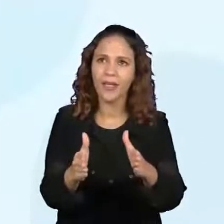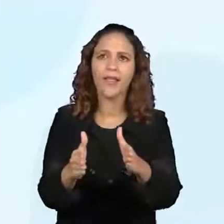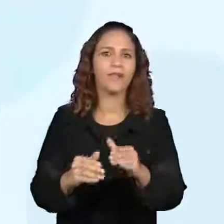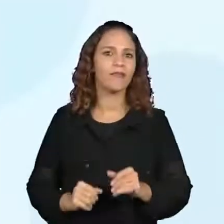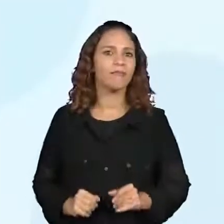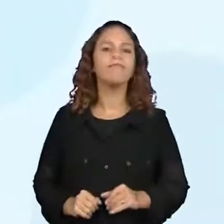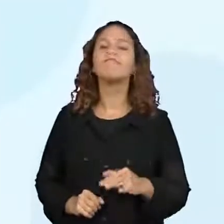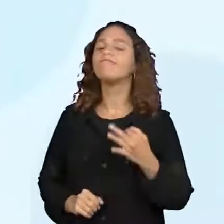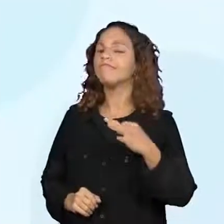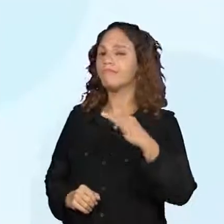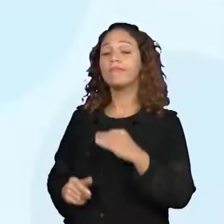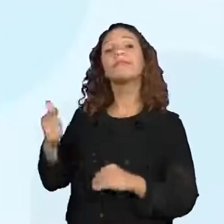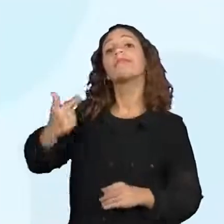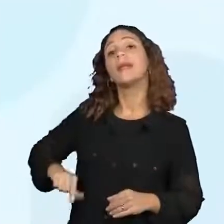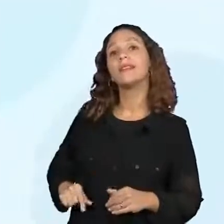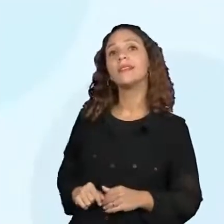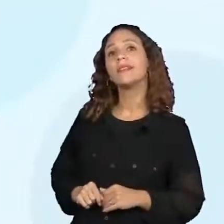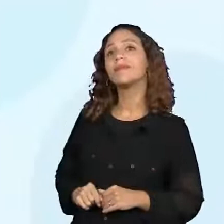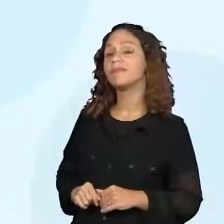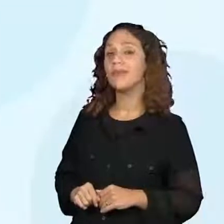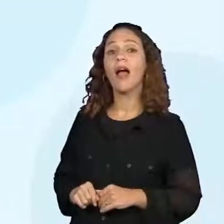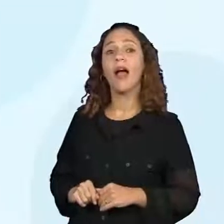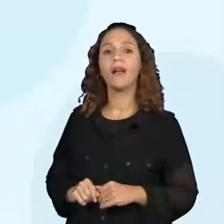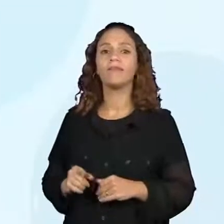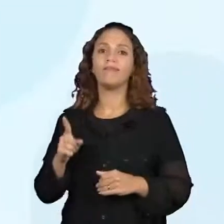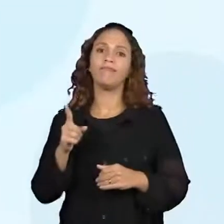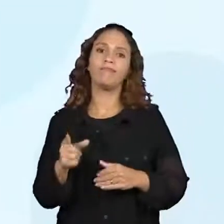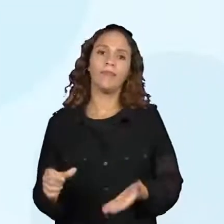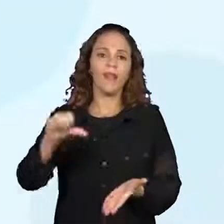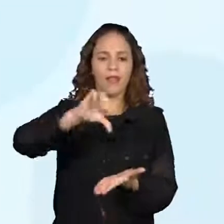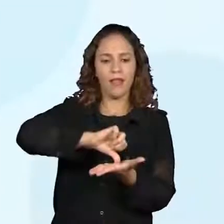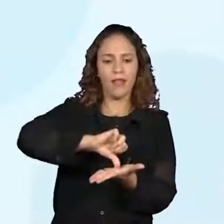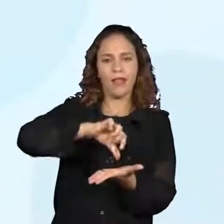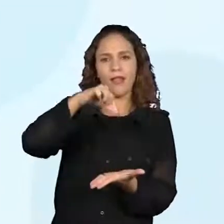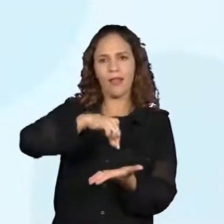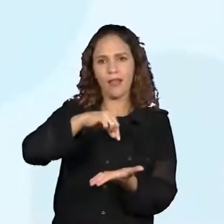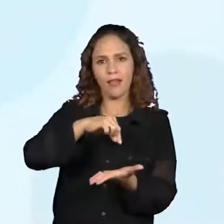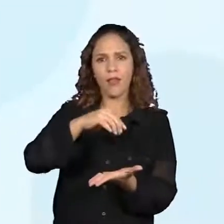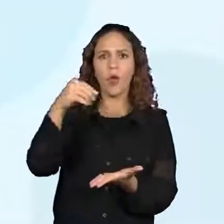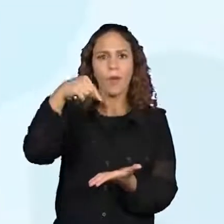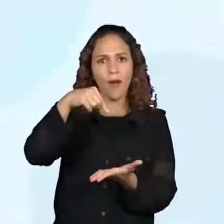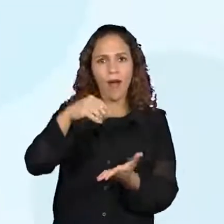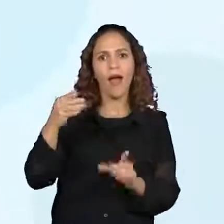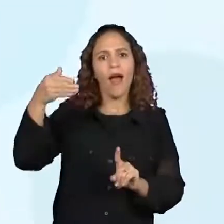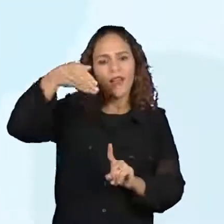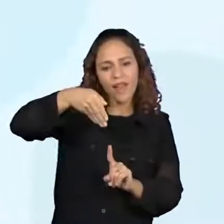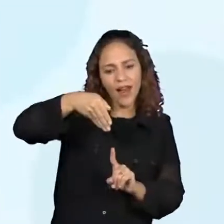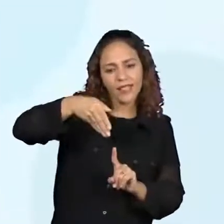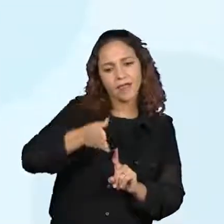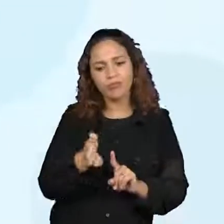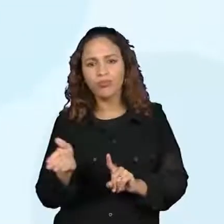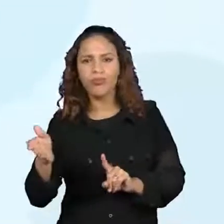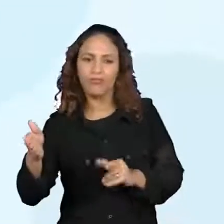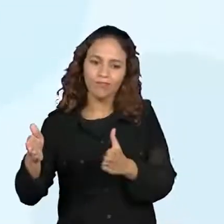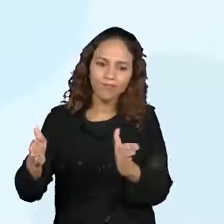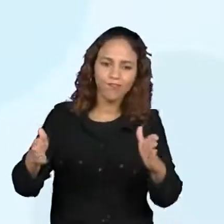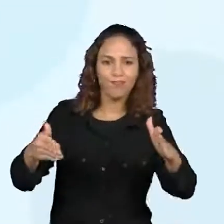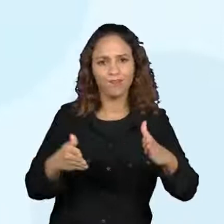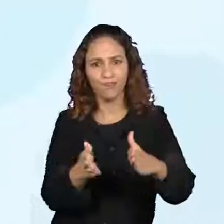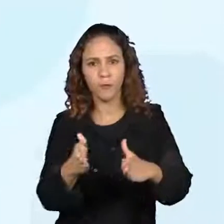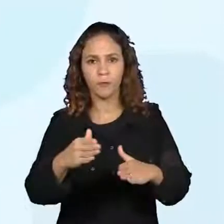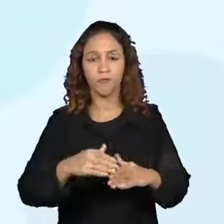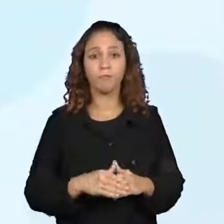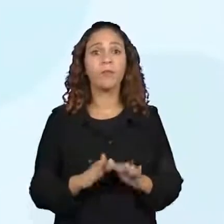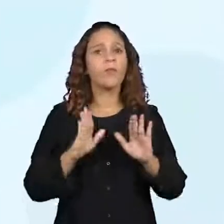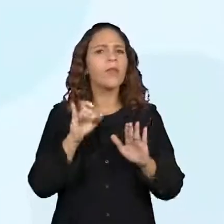Isso. E, além disso, pontos de referência também. Muito bem. Mas, olha, se você parar e